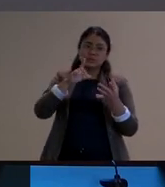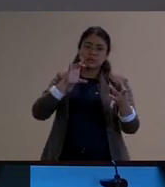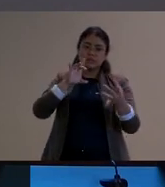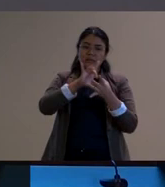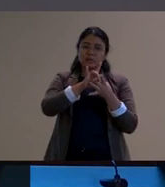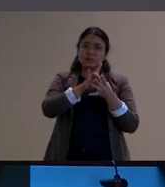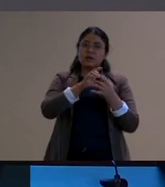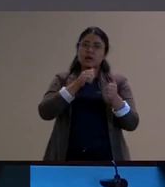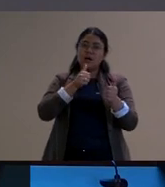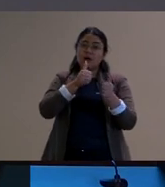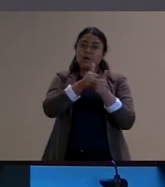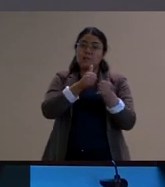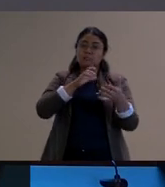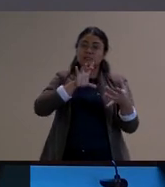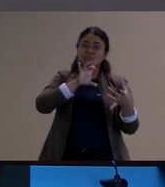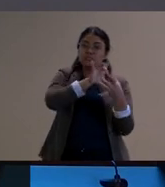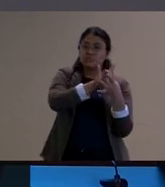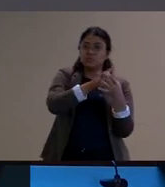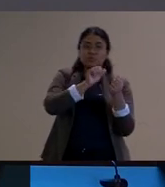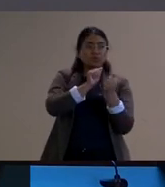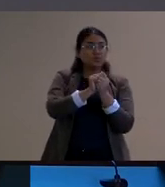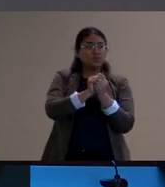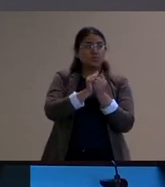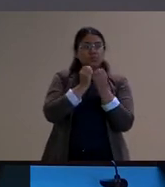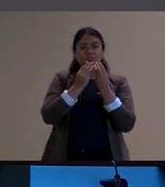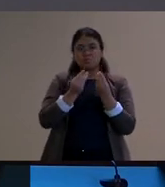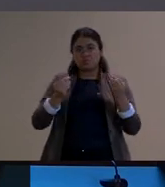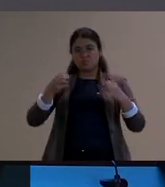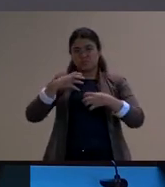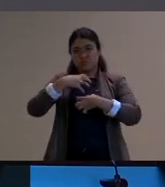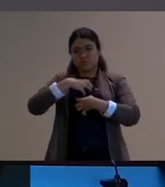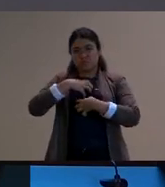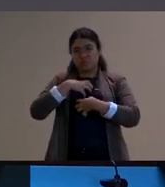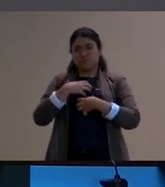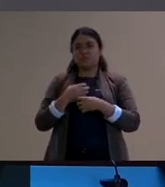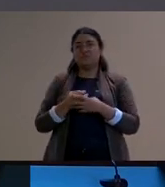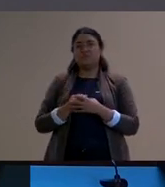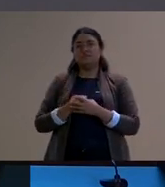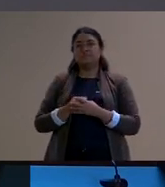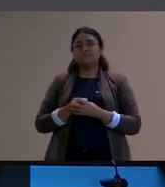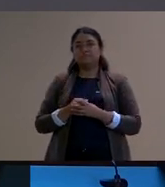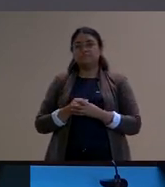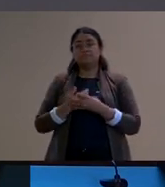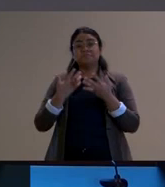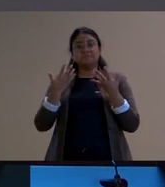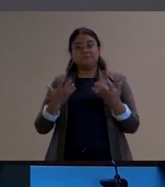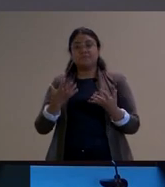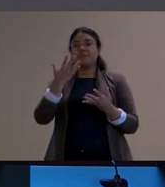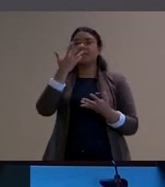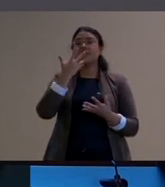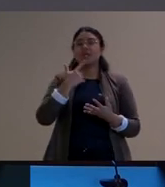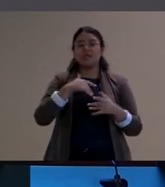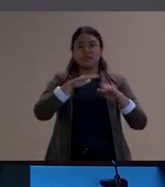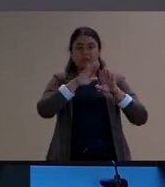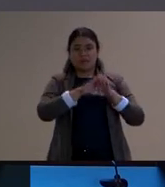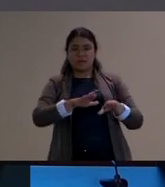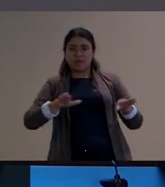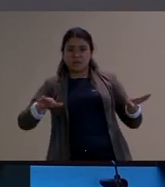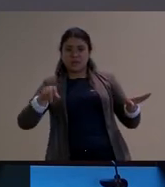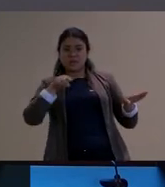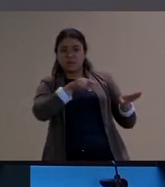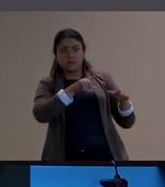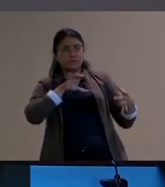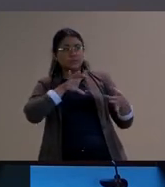que é marcada pelos sentidos e nesse sentido então as crianças elas vão indicando uma maneira que é bem